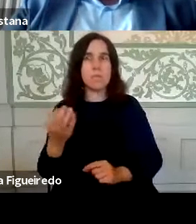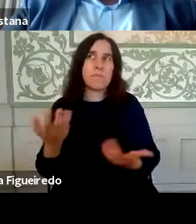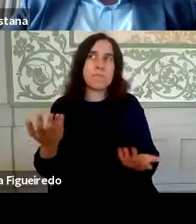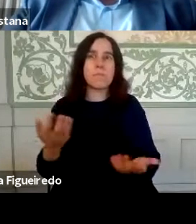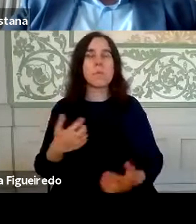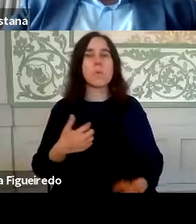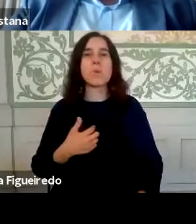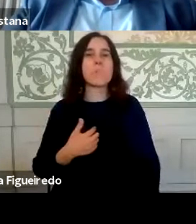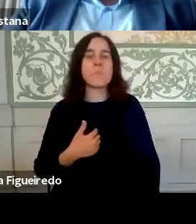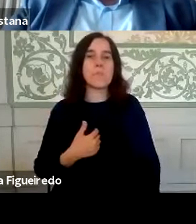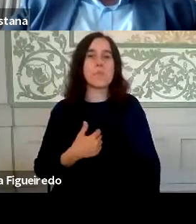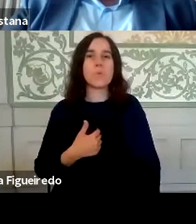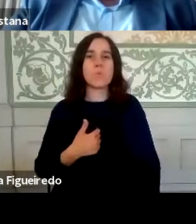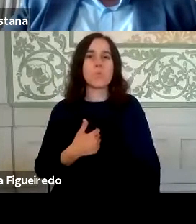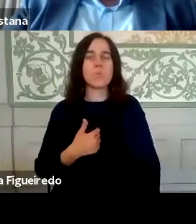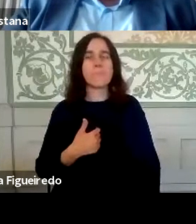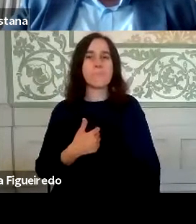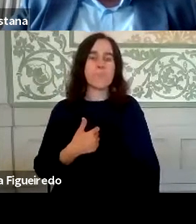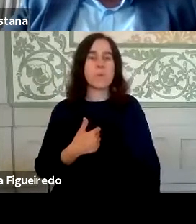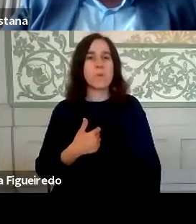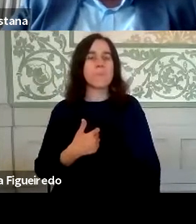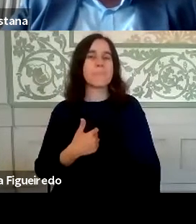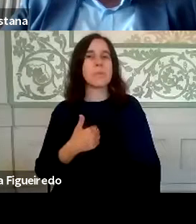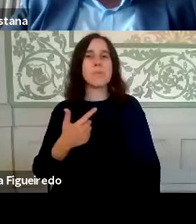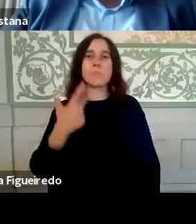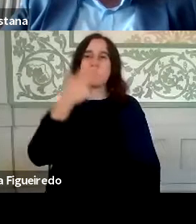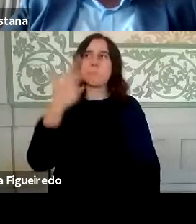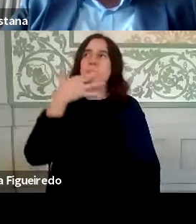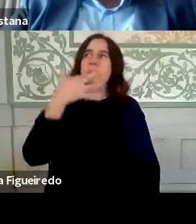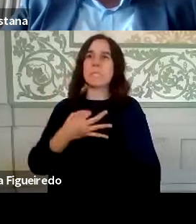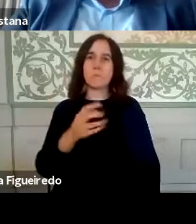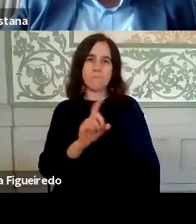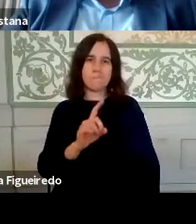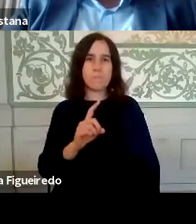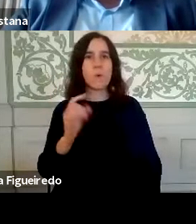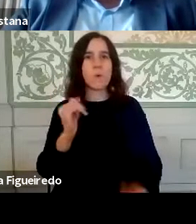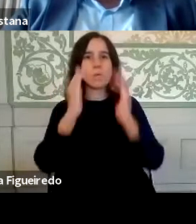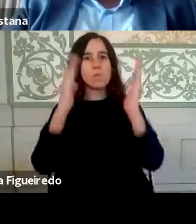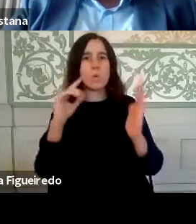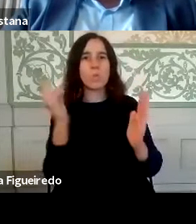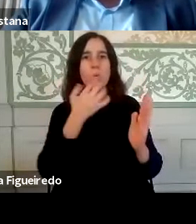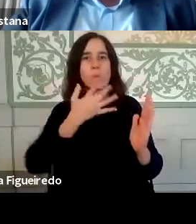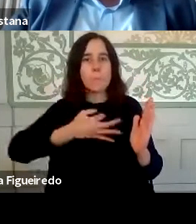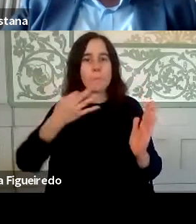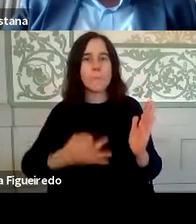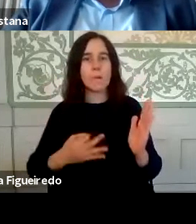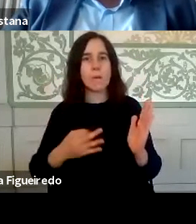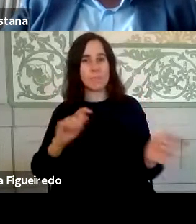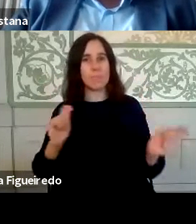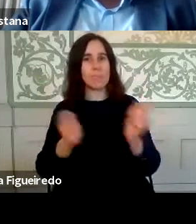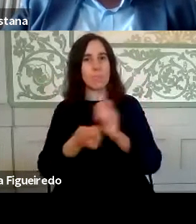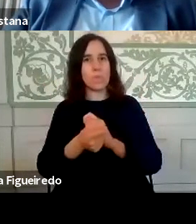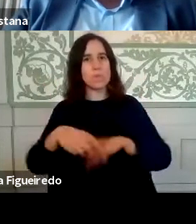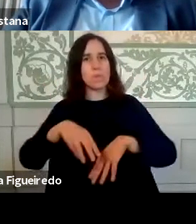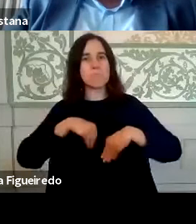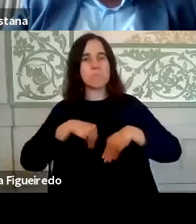eu não estou completamente certo que todas as organizações tenham incorporado esta mudança como uma